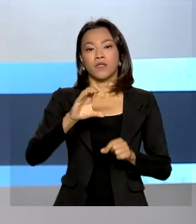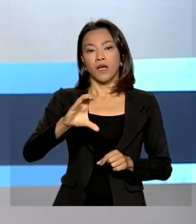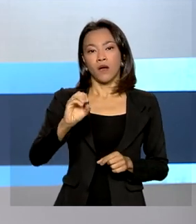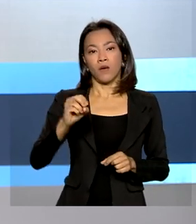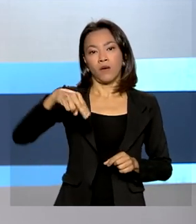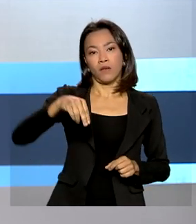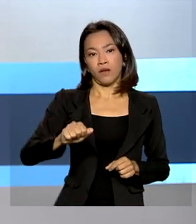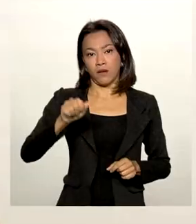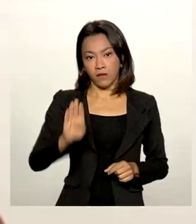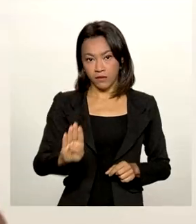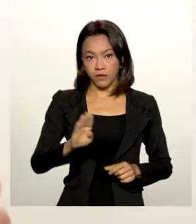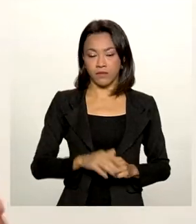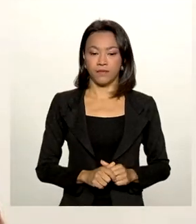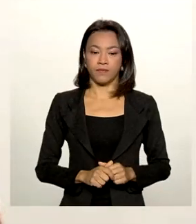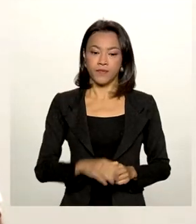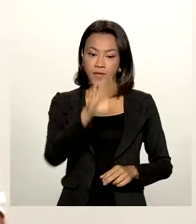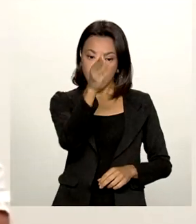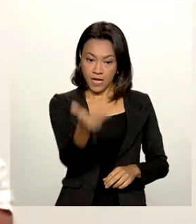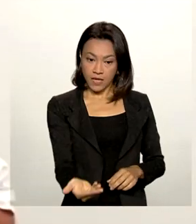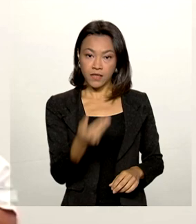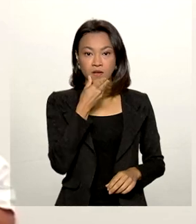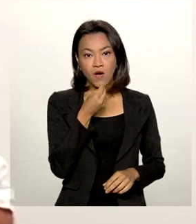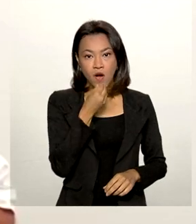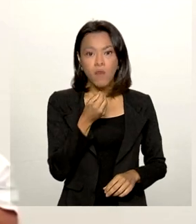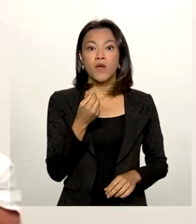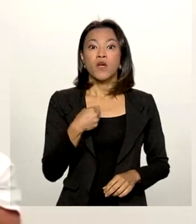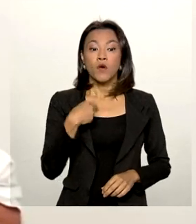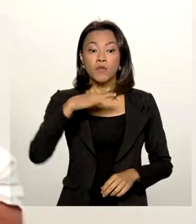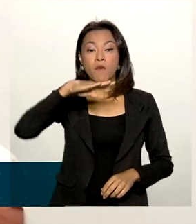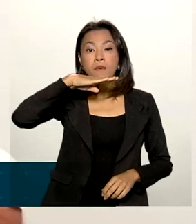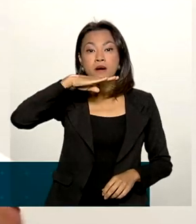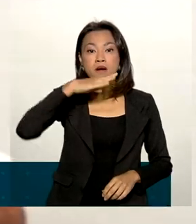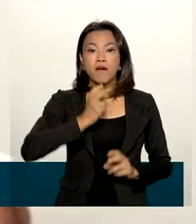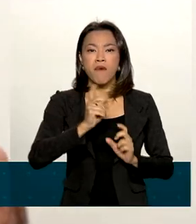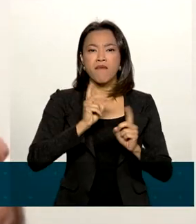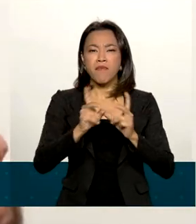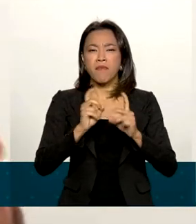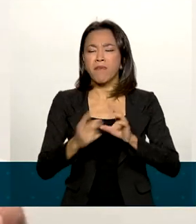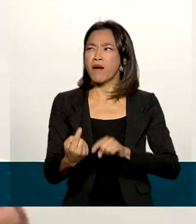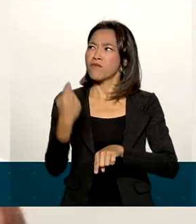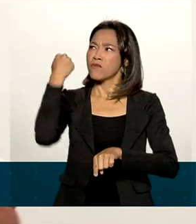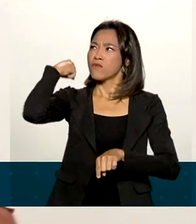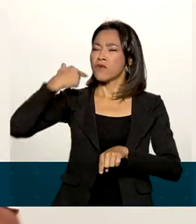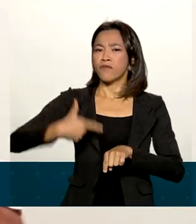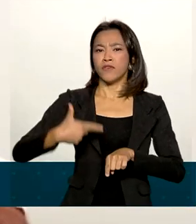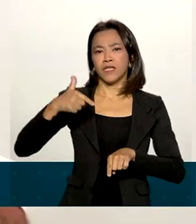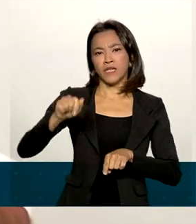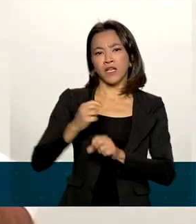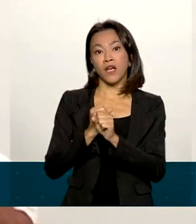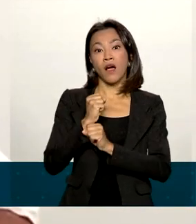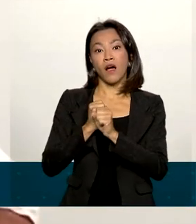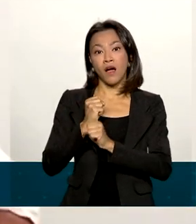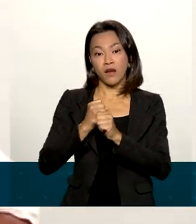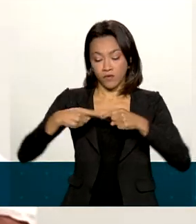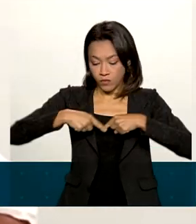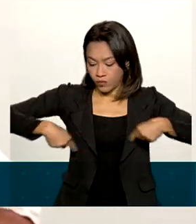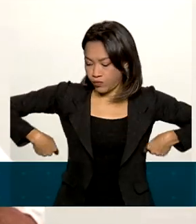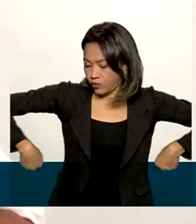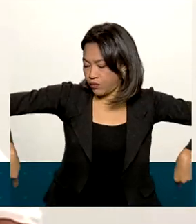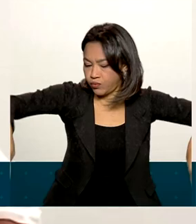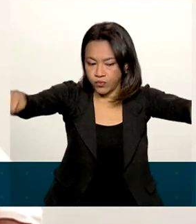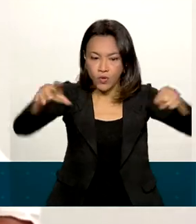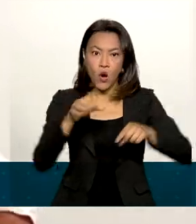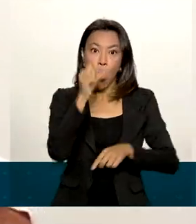a Conab. Guilherme começou a produzir mangas há 27 anos, numa propriedade de 8 hectares.